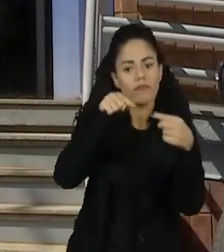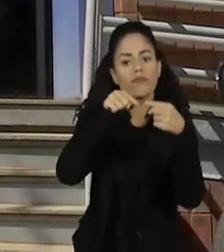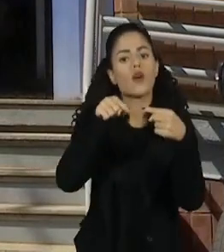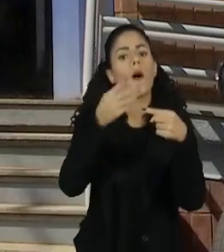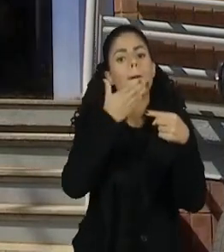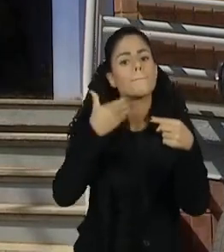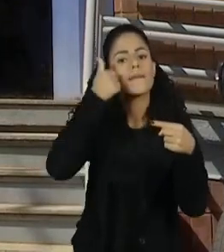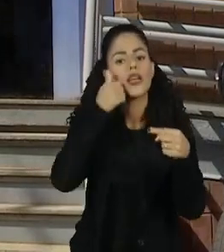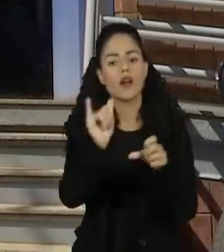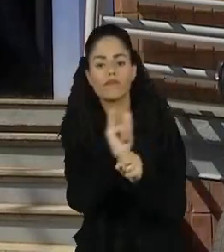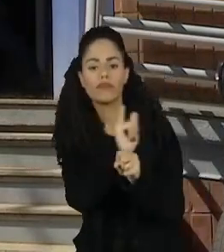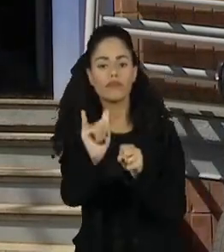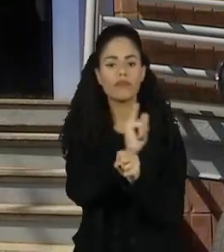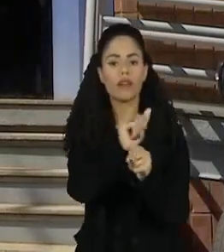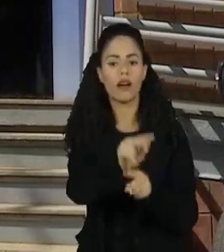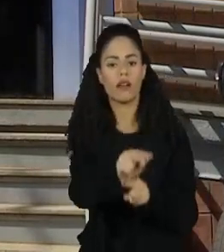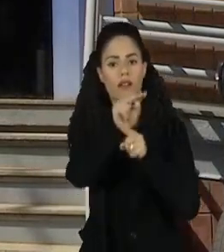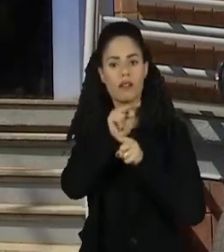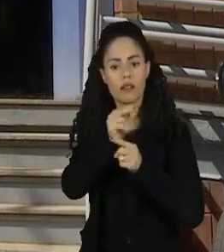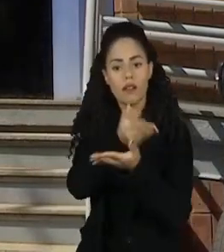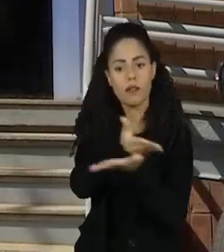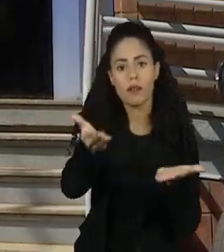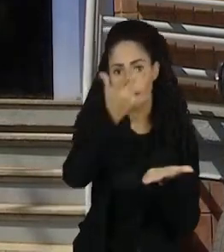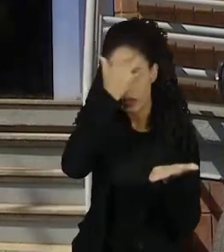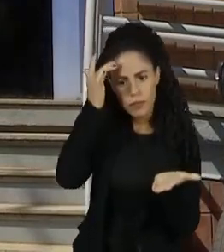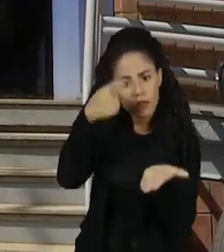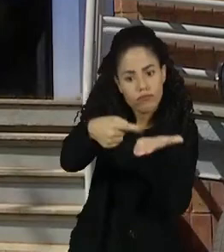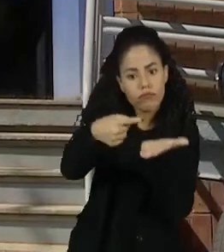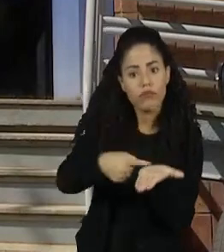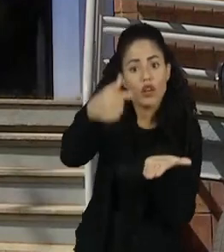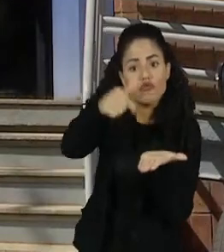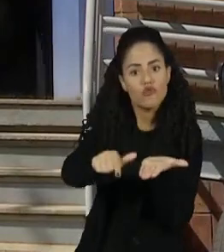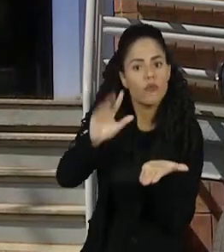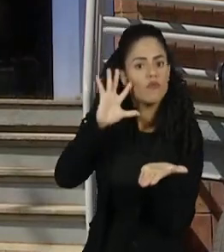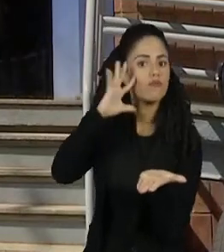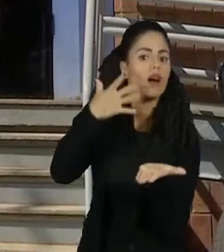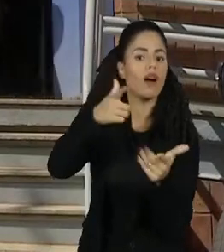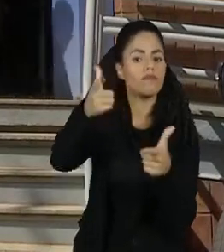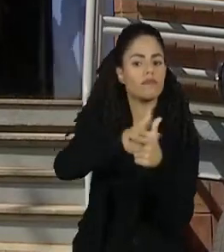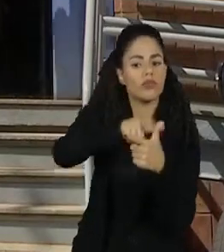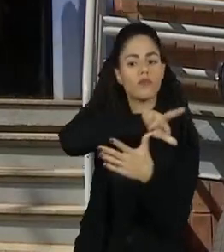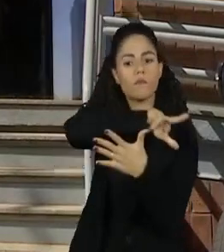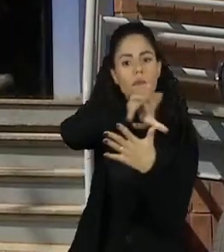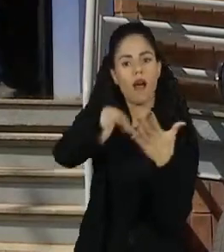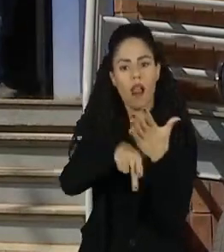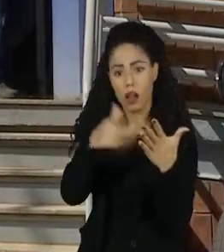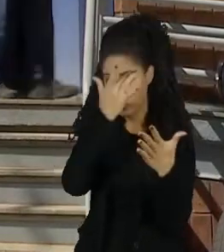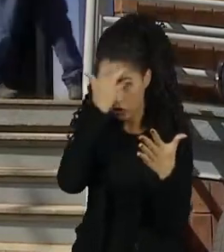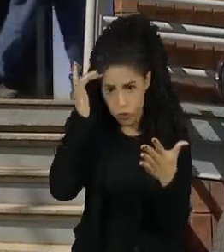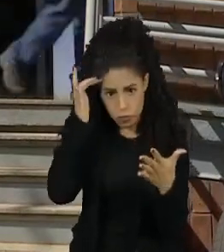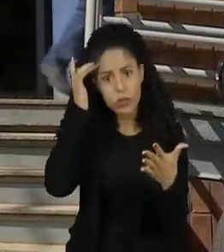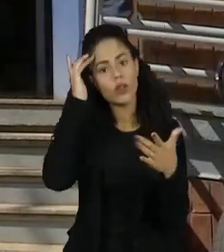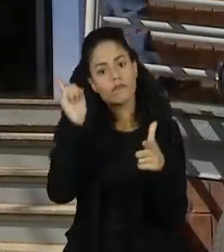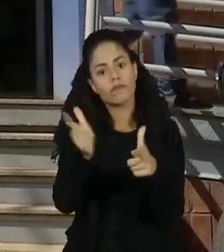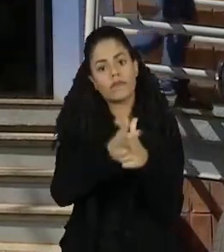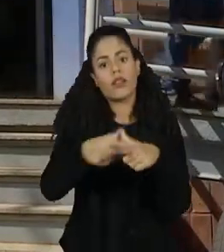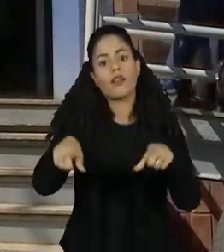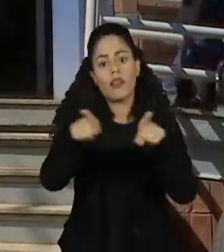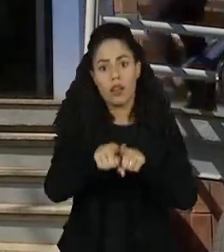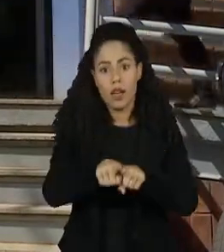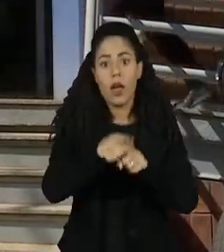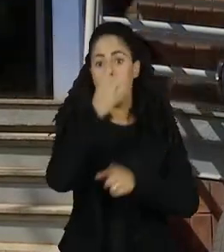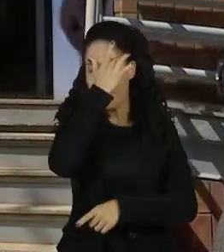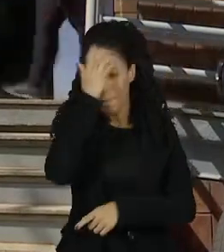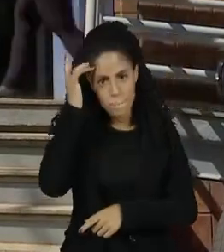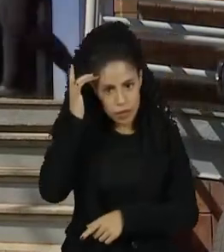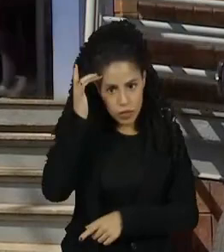melhores condições de crédito, de renegociação, na verdade, de dívidas, para quem está inadimplente. Ela é voltada a pessoas